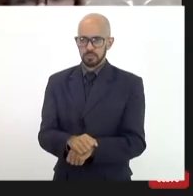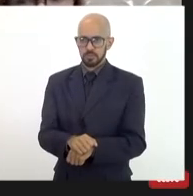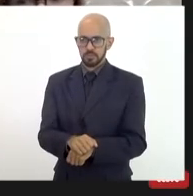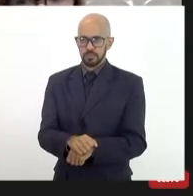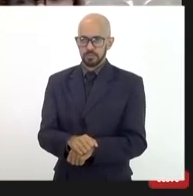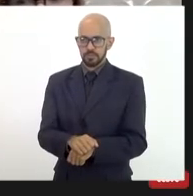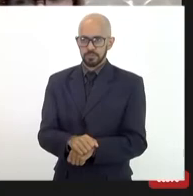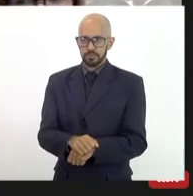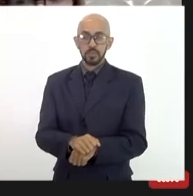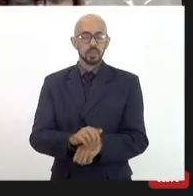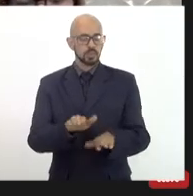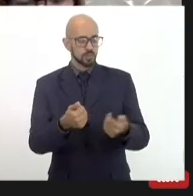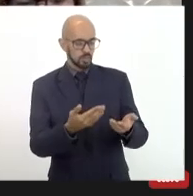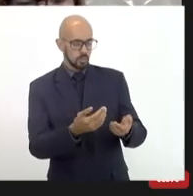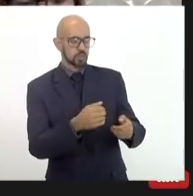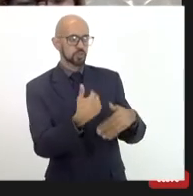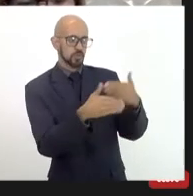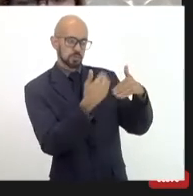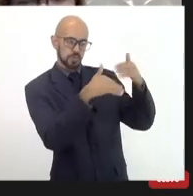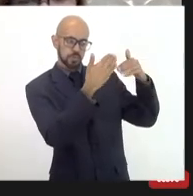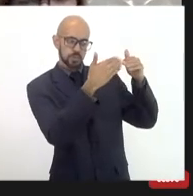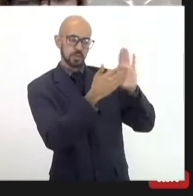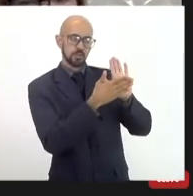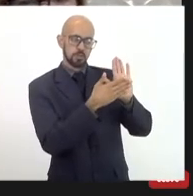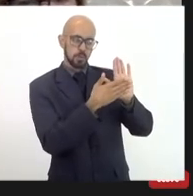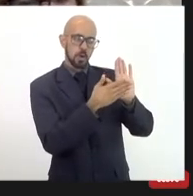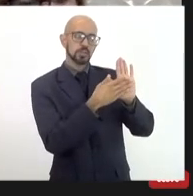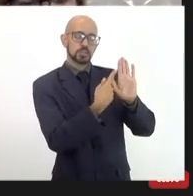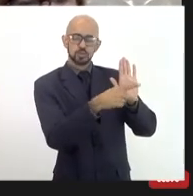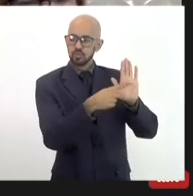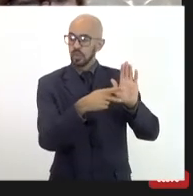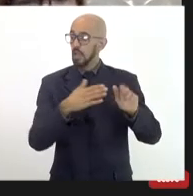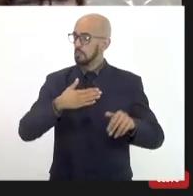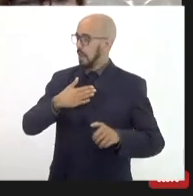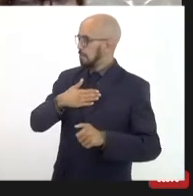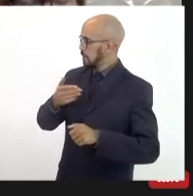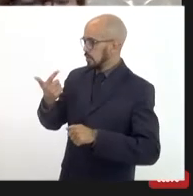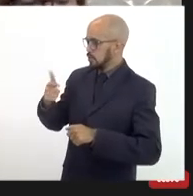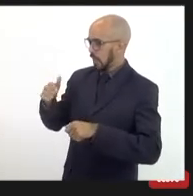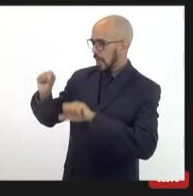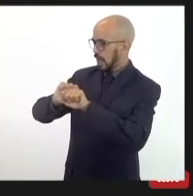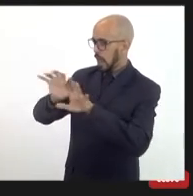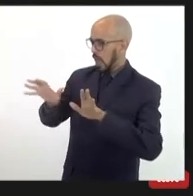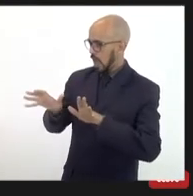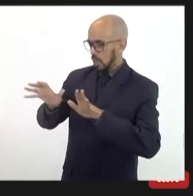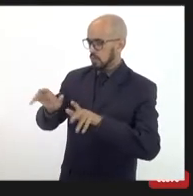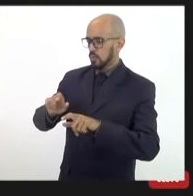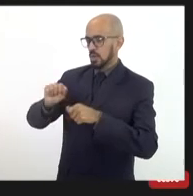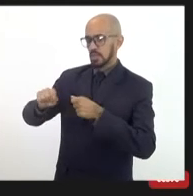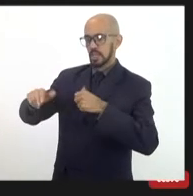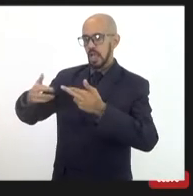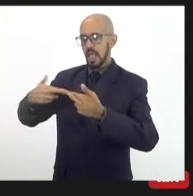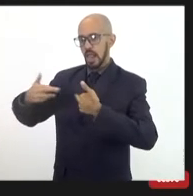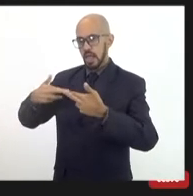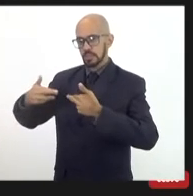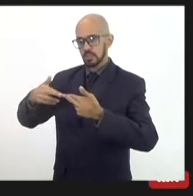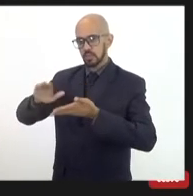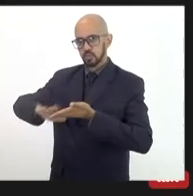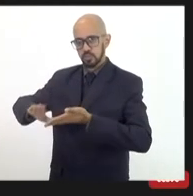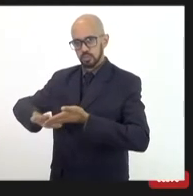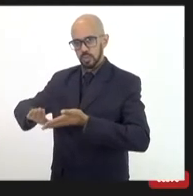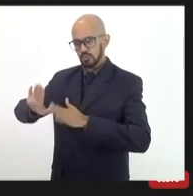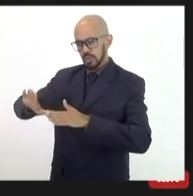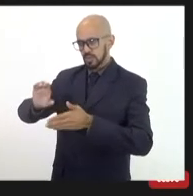Vamos avançar na proposta que você fez. Para mim, não ficou muito claro o que era para a ação custeio. Eu vi o orçamento, mas o orçamento pode ser para